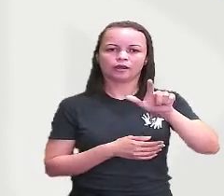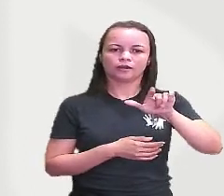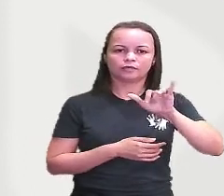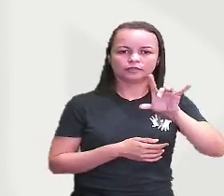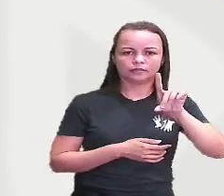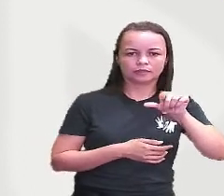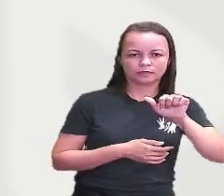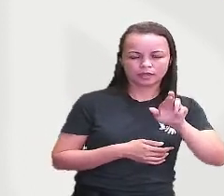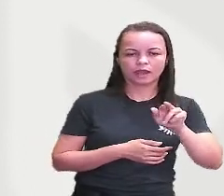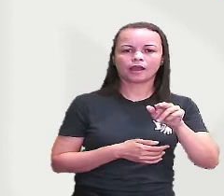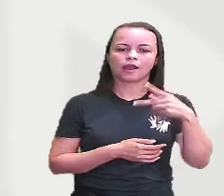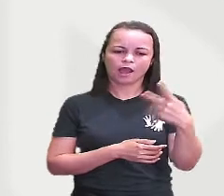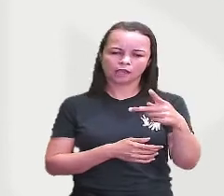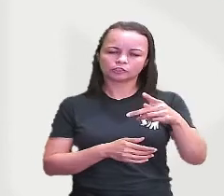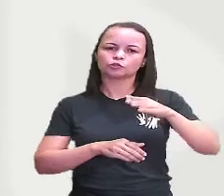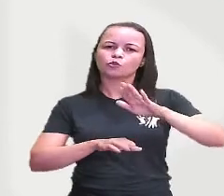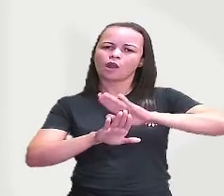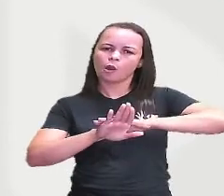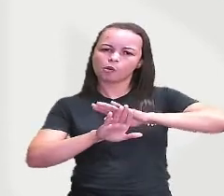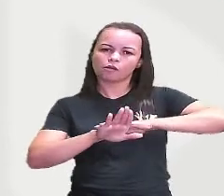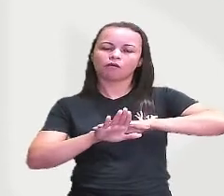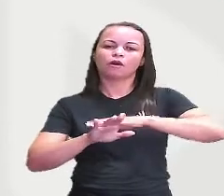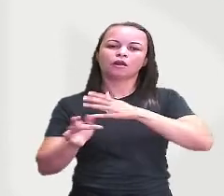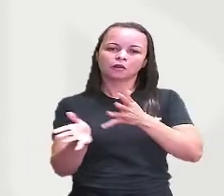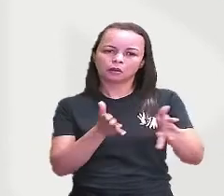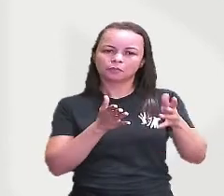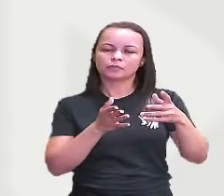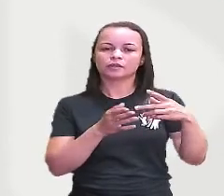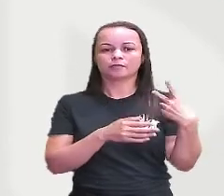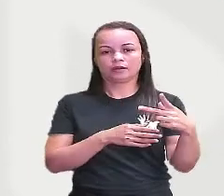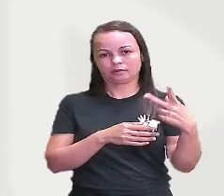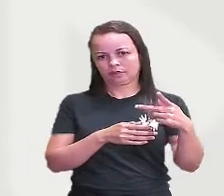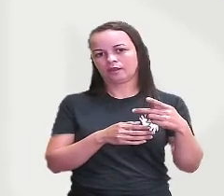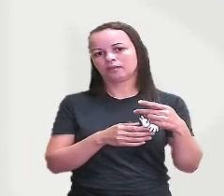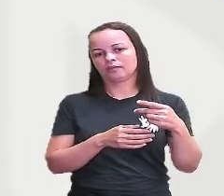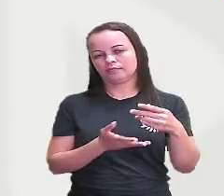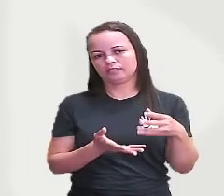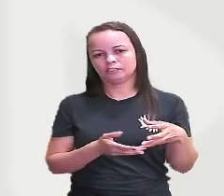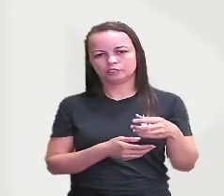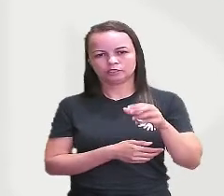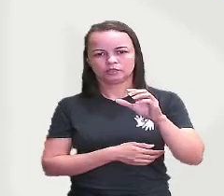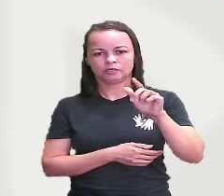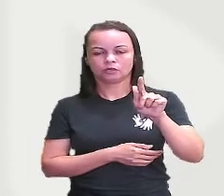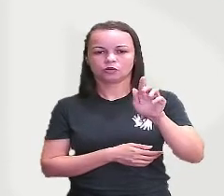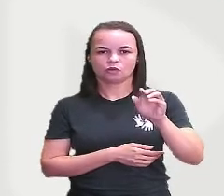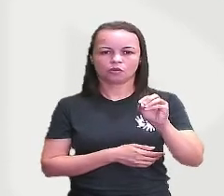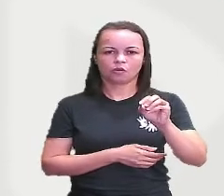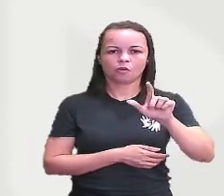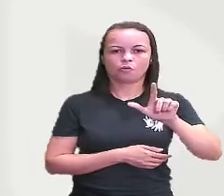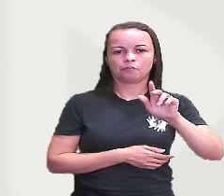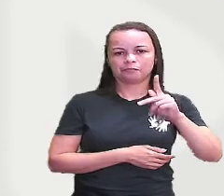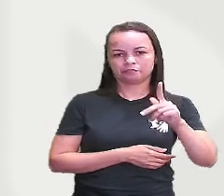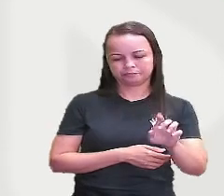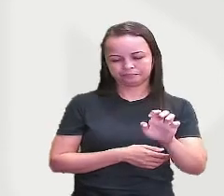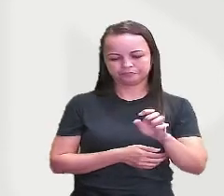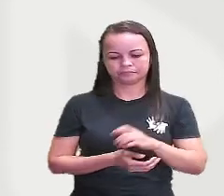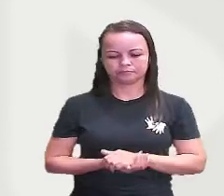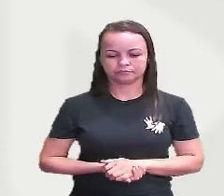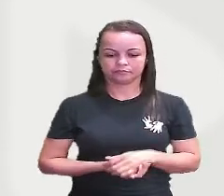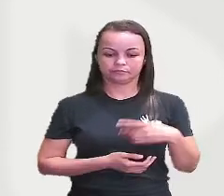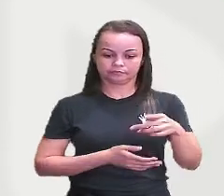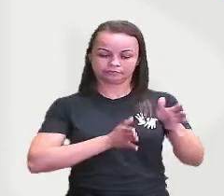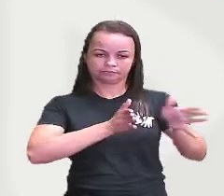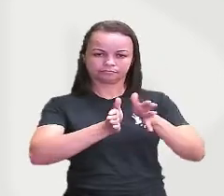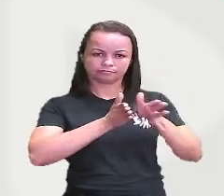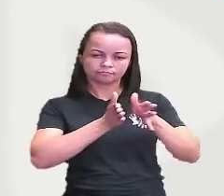autonomia para poder dar esse golpe então esse período do diretório